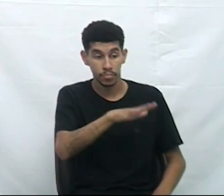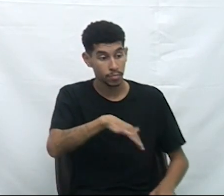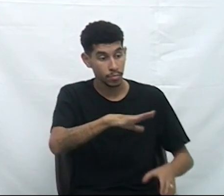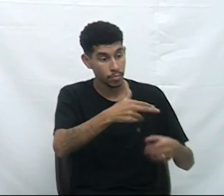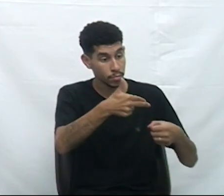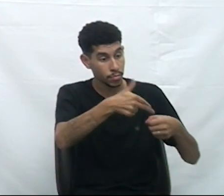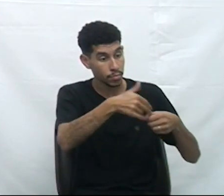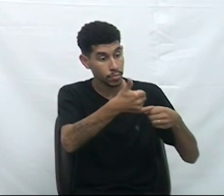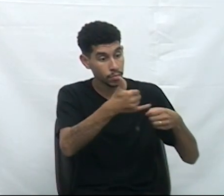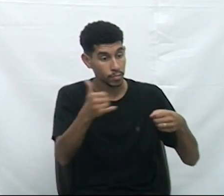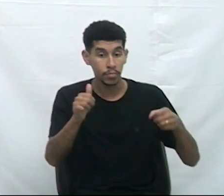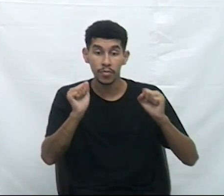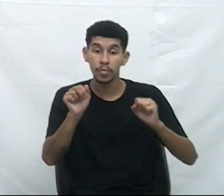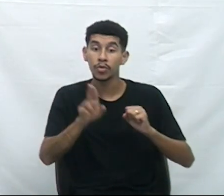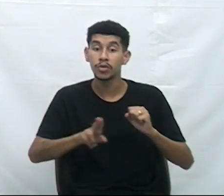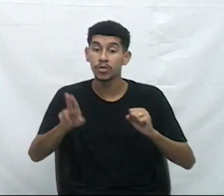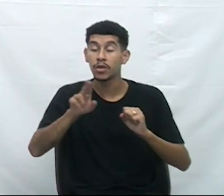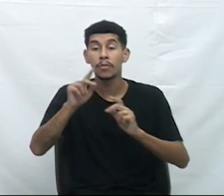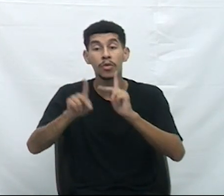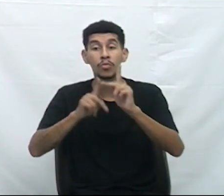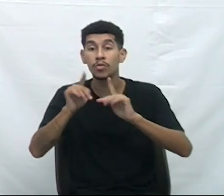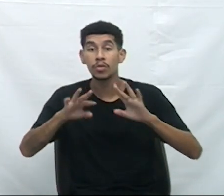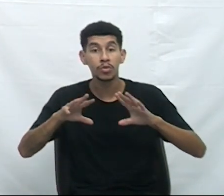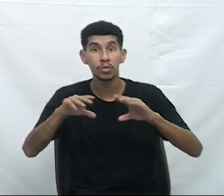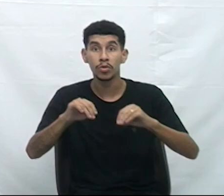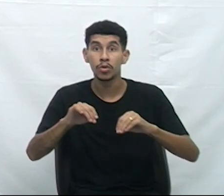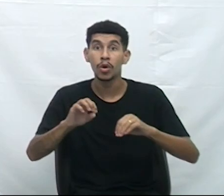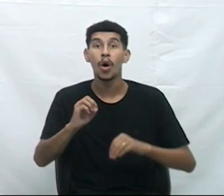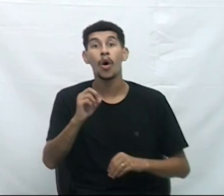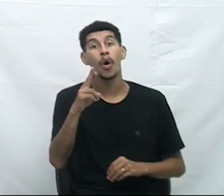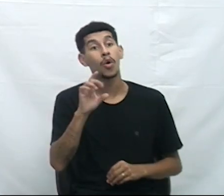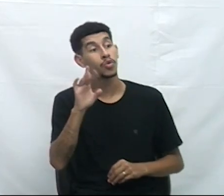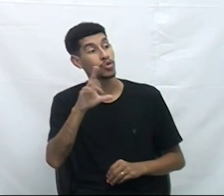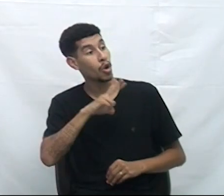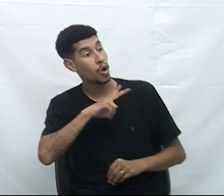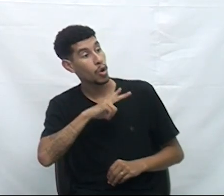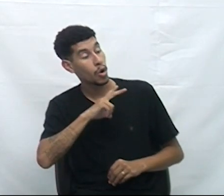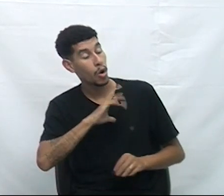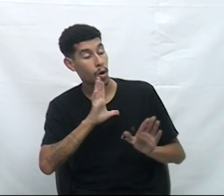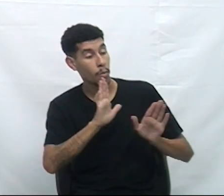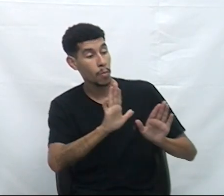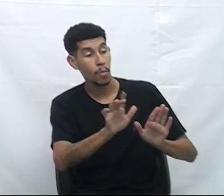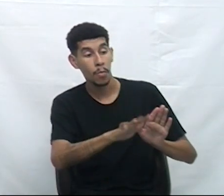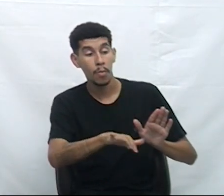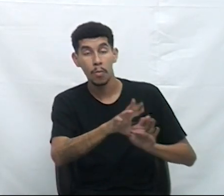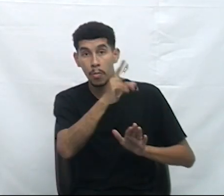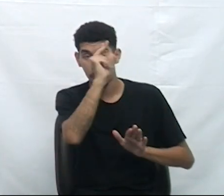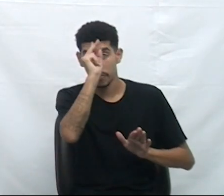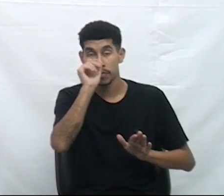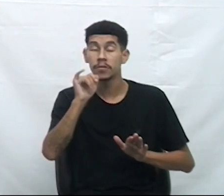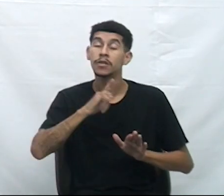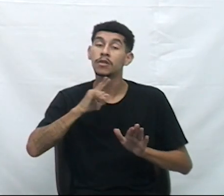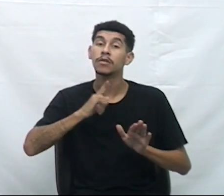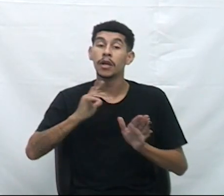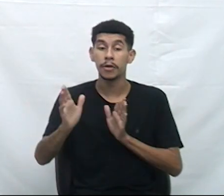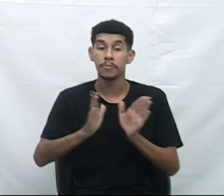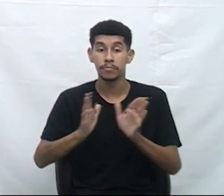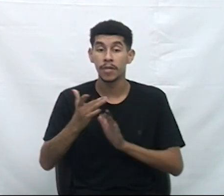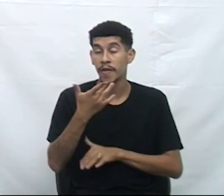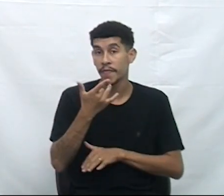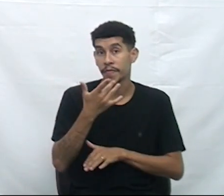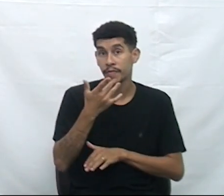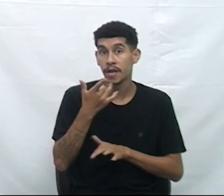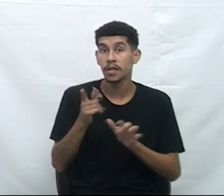elas poderão ser utilizadas pelo público em geral. onde serão instaladas, e se terá fácil acesso público.